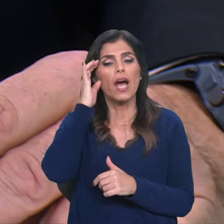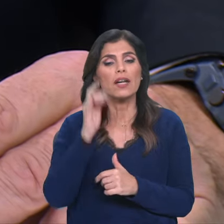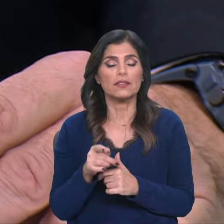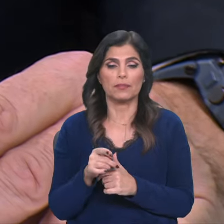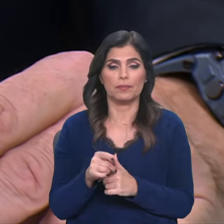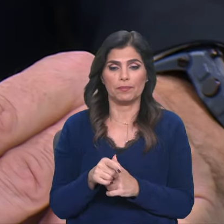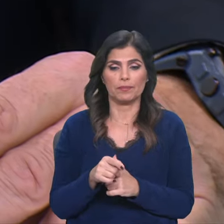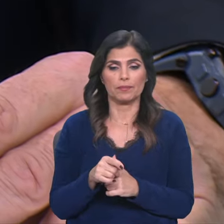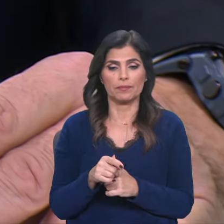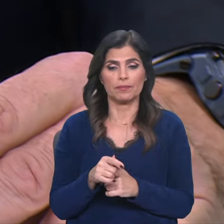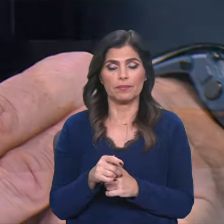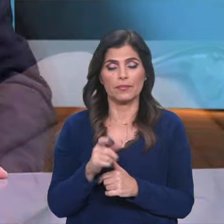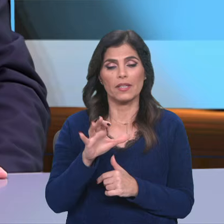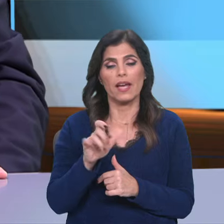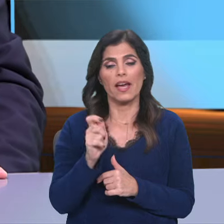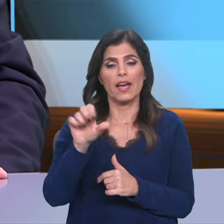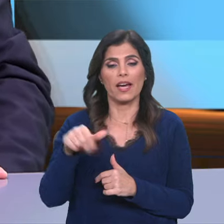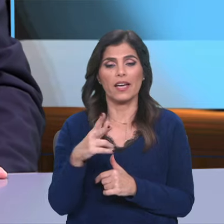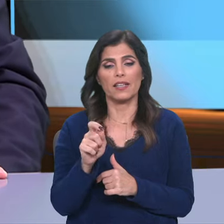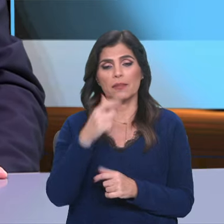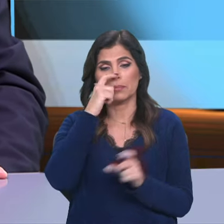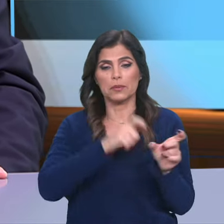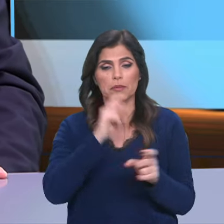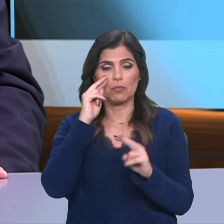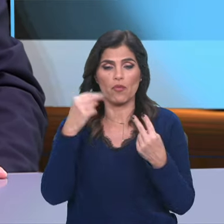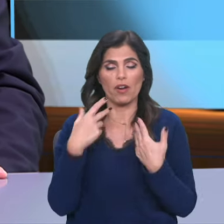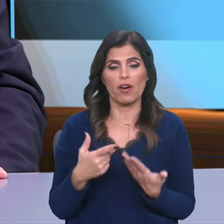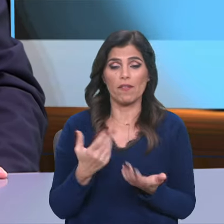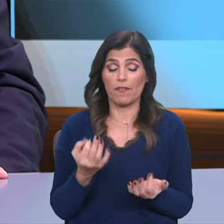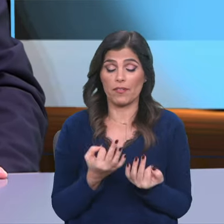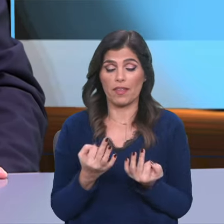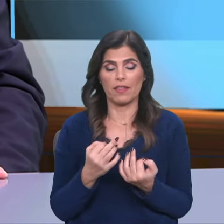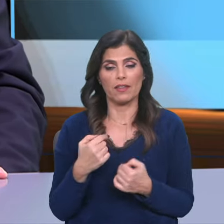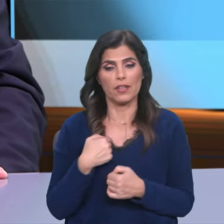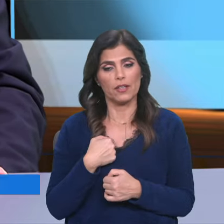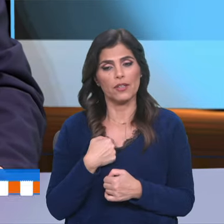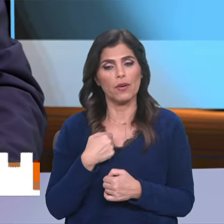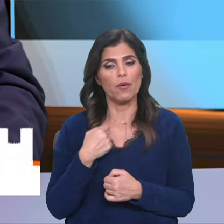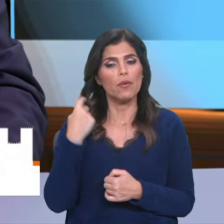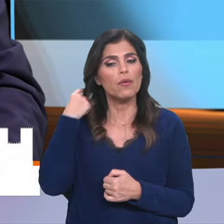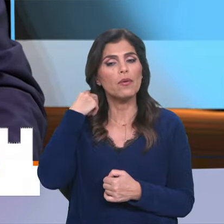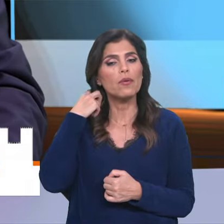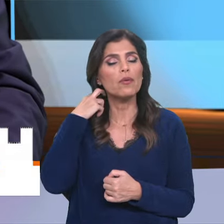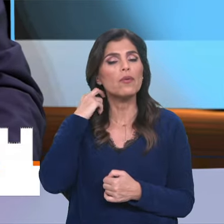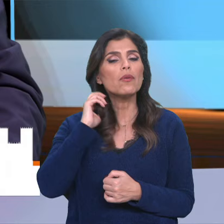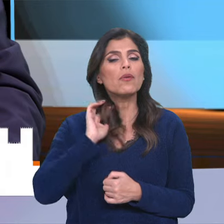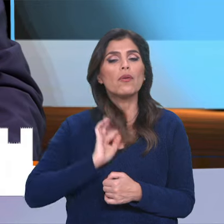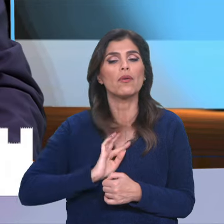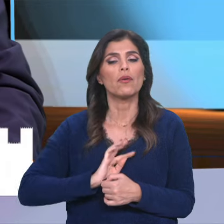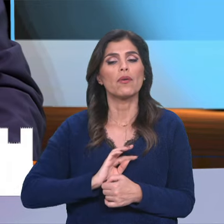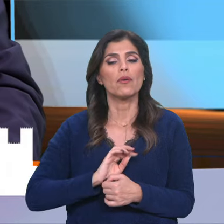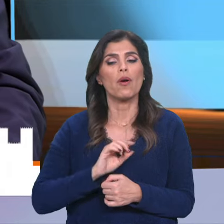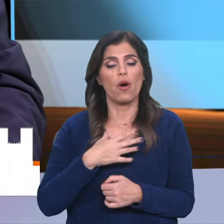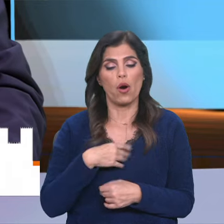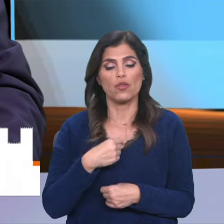Henrique e telespectadores. Realmente, eu gosto de uma frase do Papa